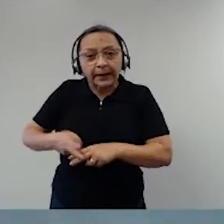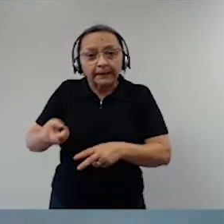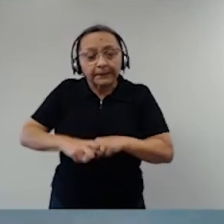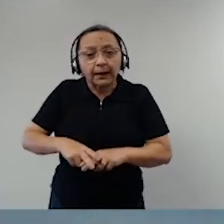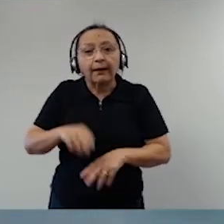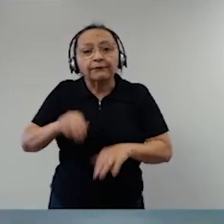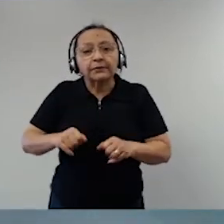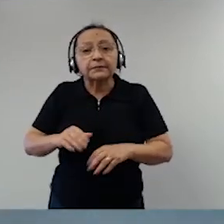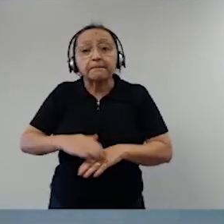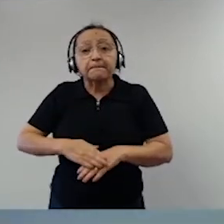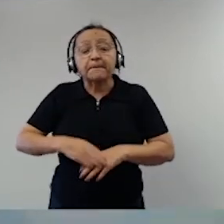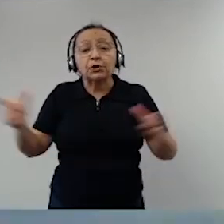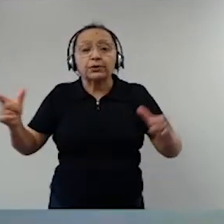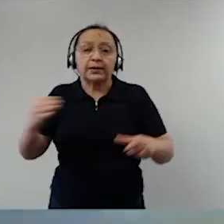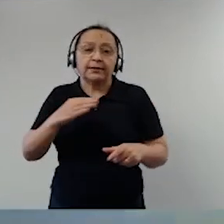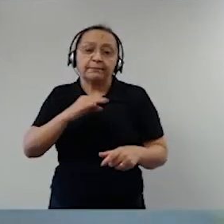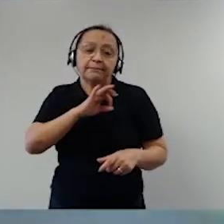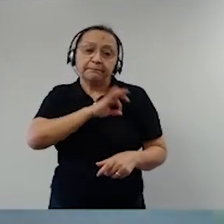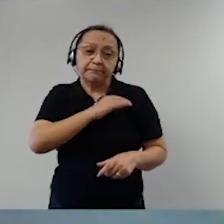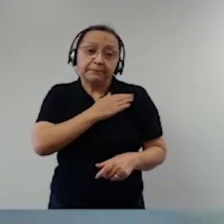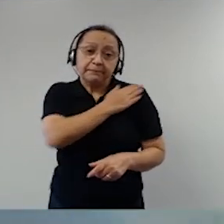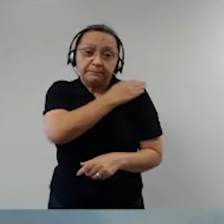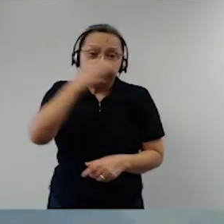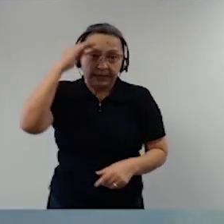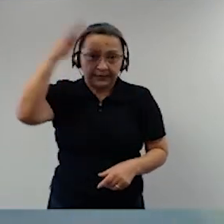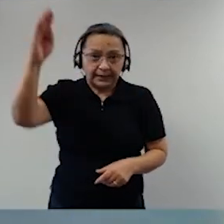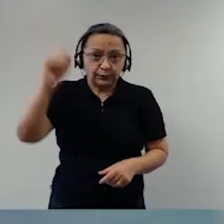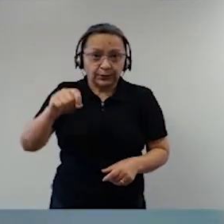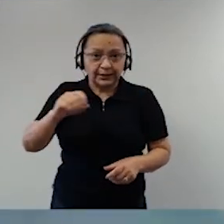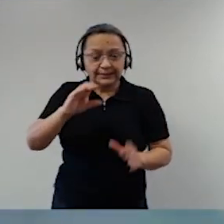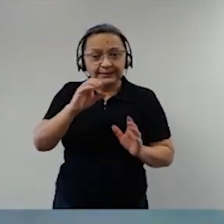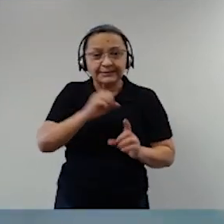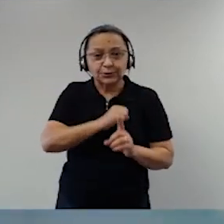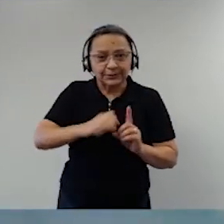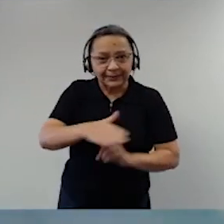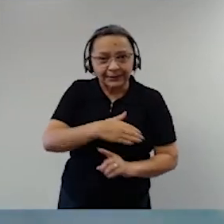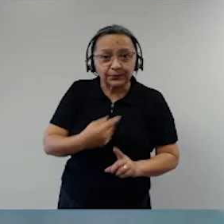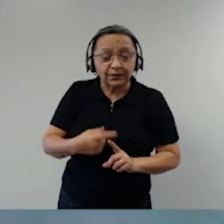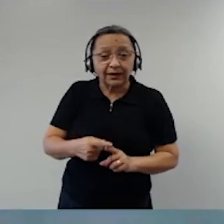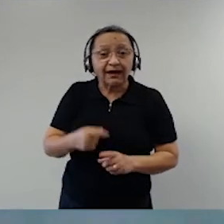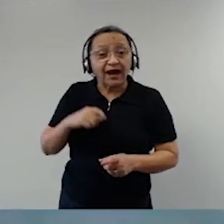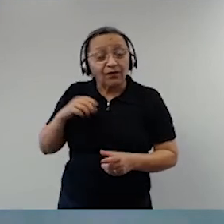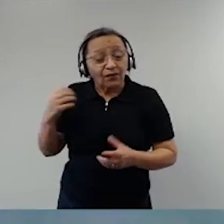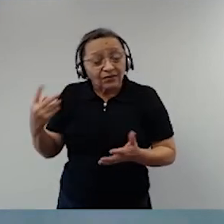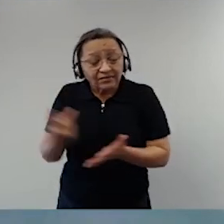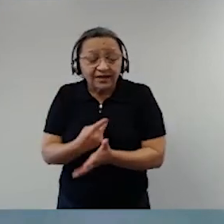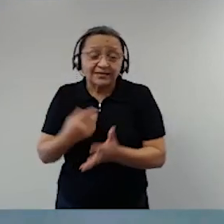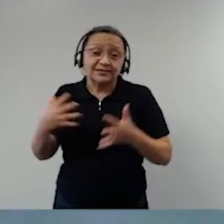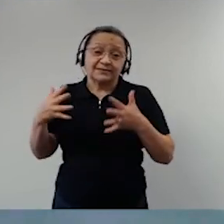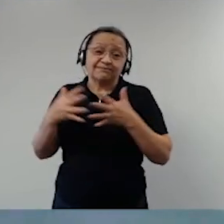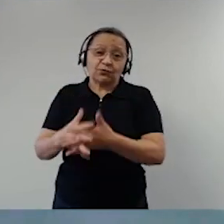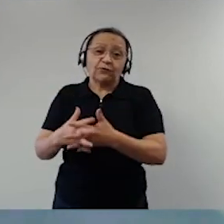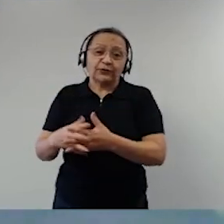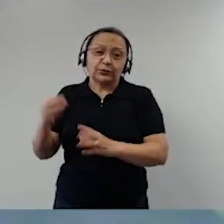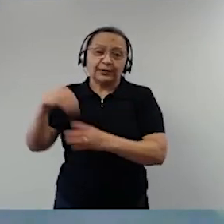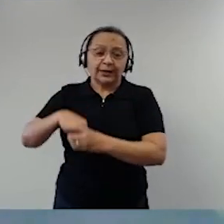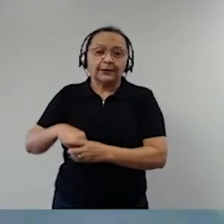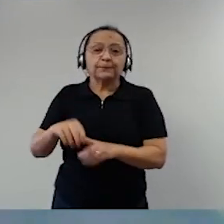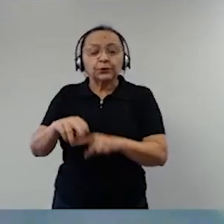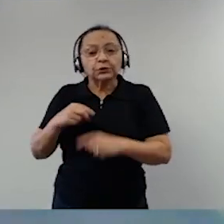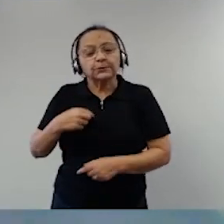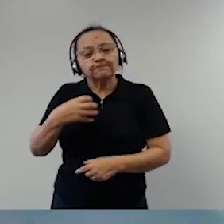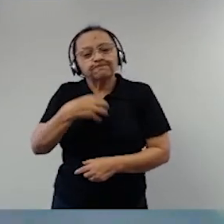mais militares do que civis, porque há divisão interna. Então, eu vejo que não é bom